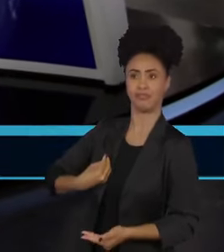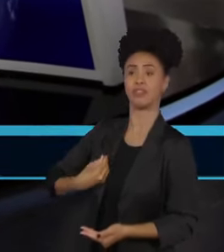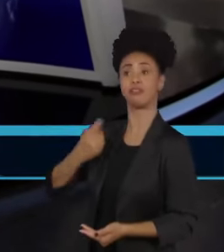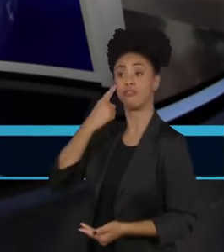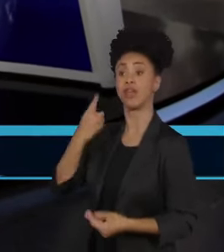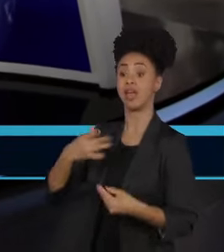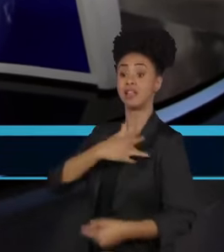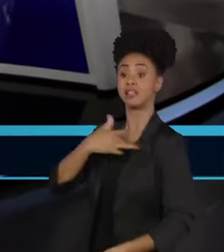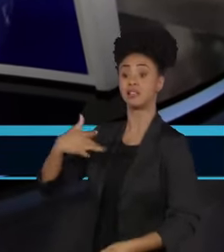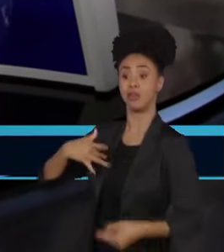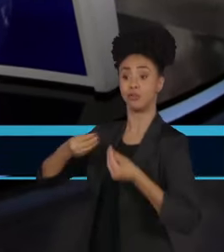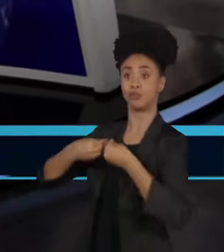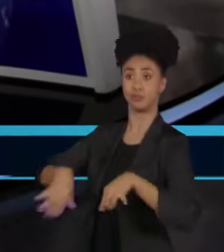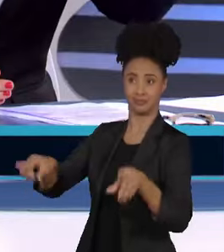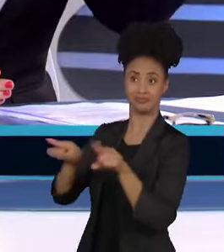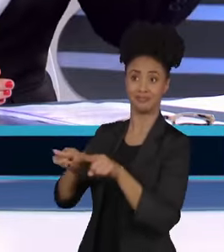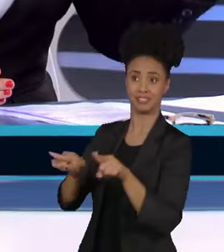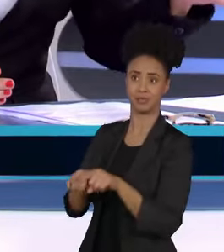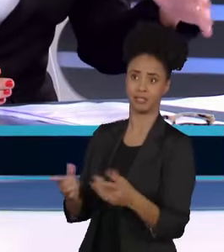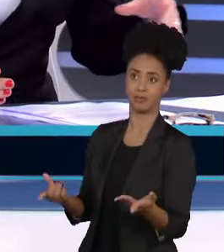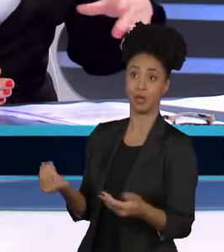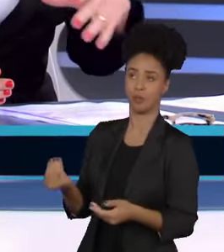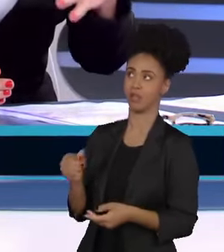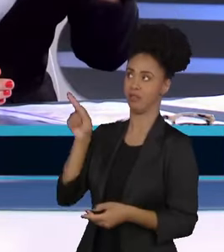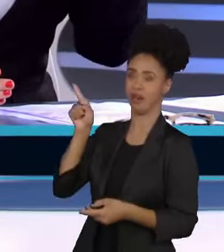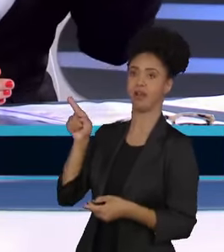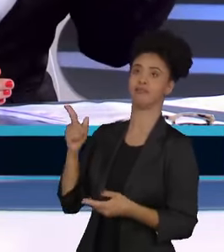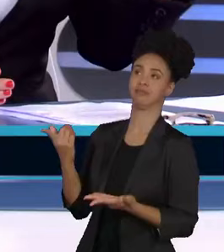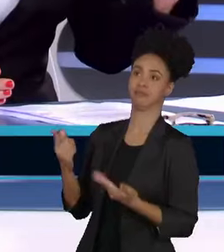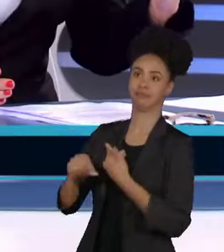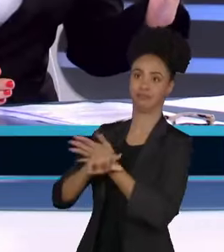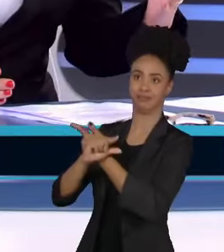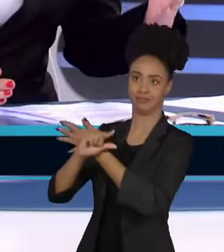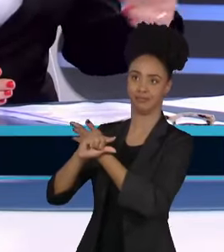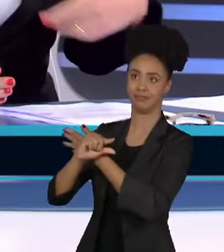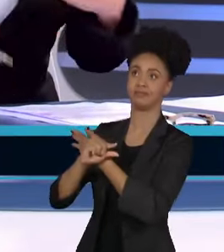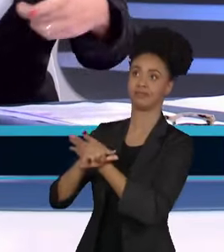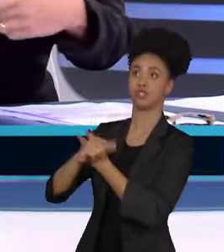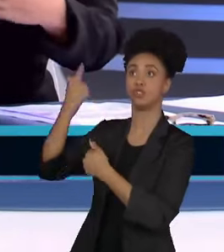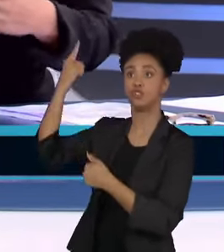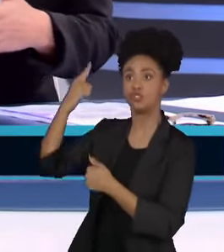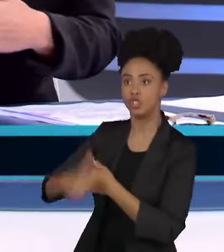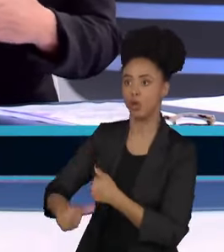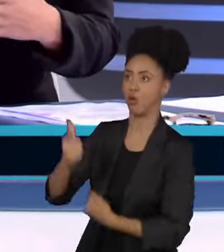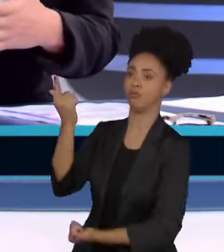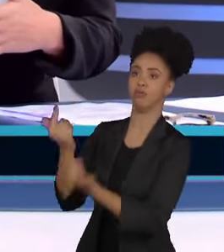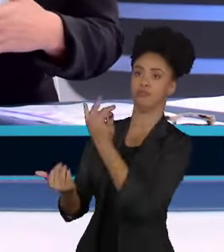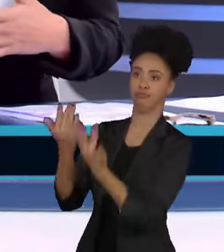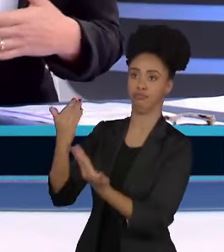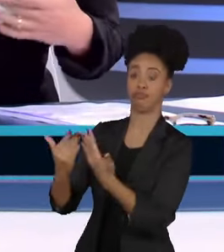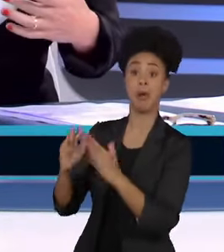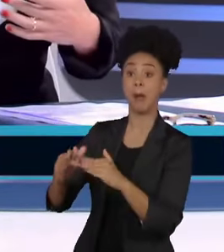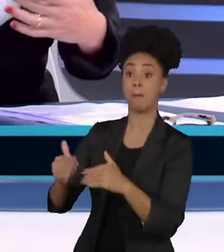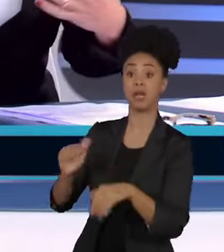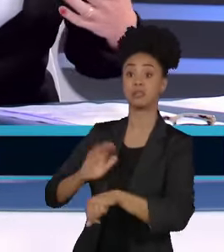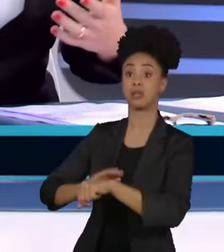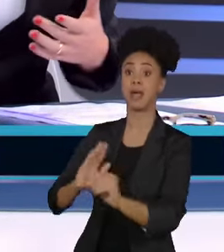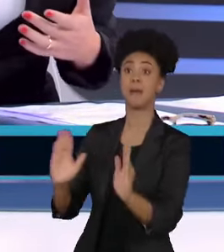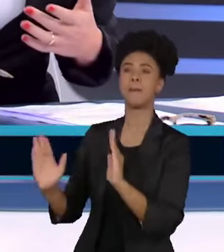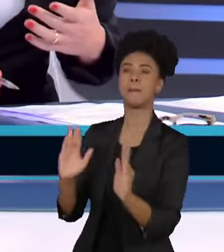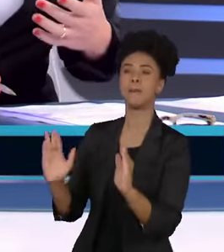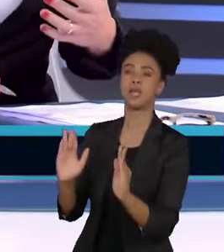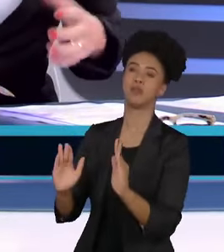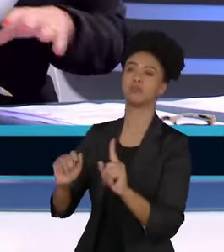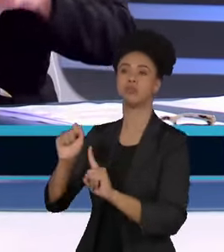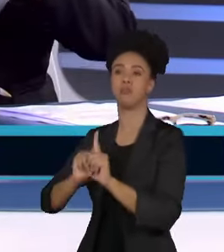prejuízos à saúde. A gente tem essa região que está enfrentando mais um incêndio antes de começar o período seco, que começa agosto,